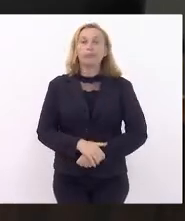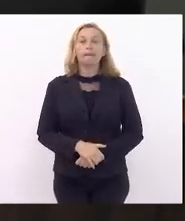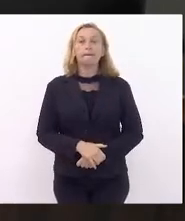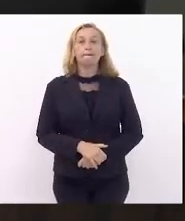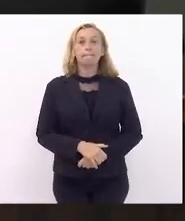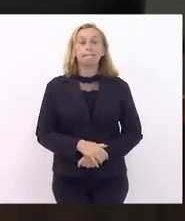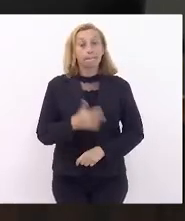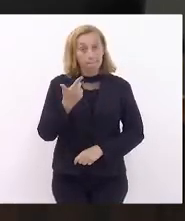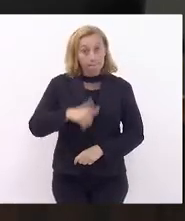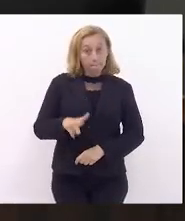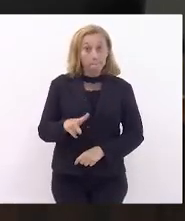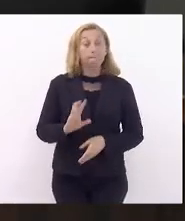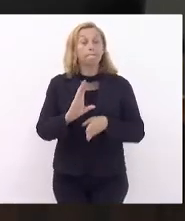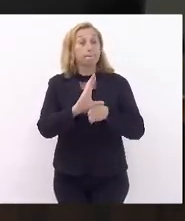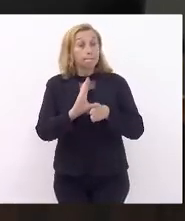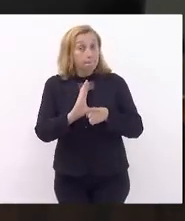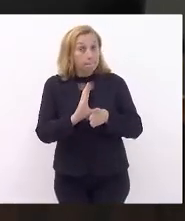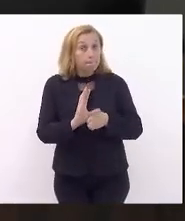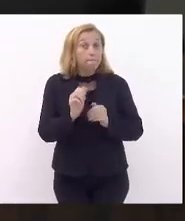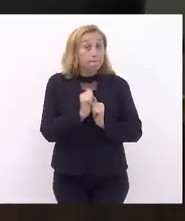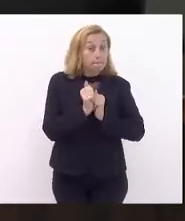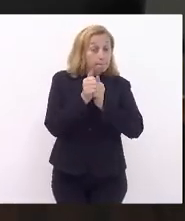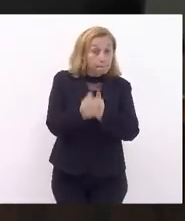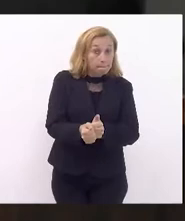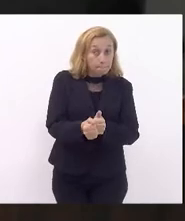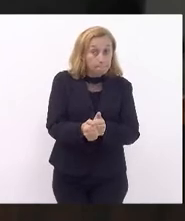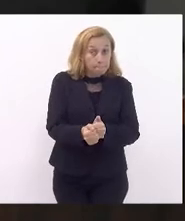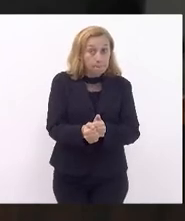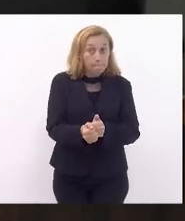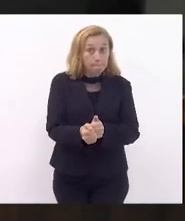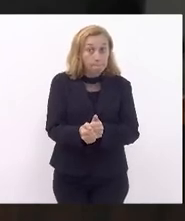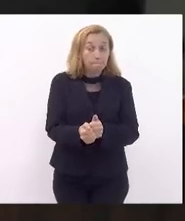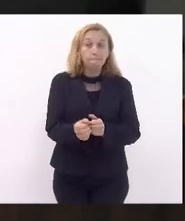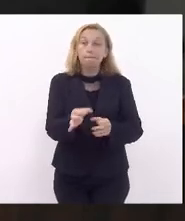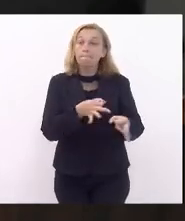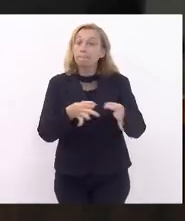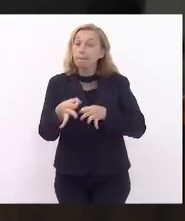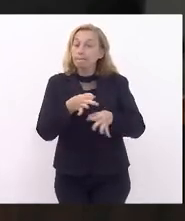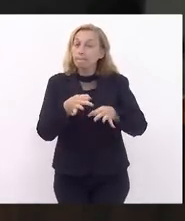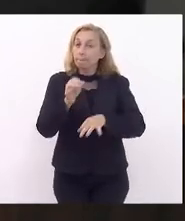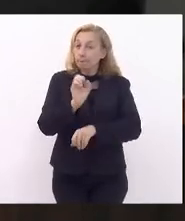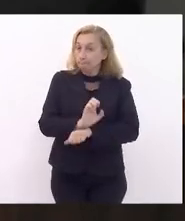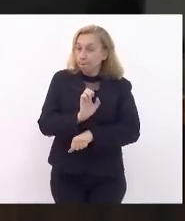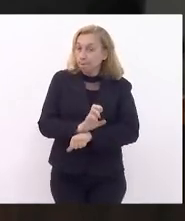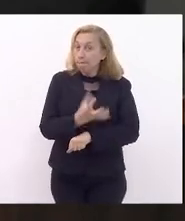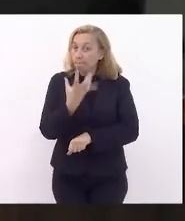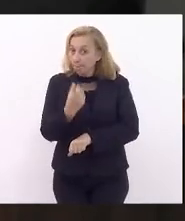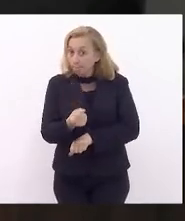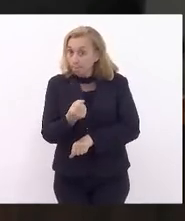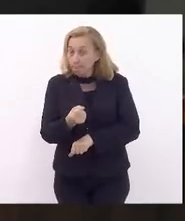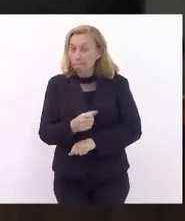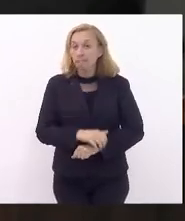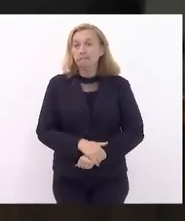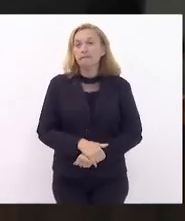De novo, que o conselho que acompanha a execução do plano no Estado deu o parecer favorável.